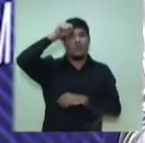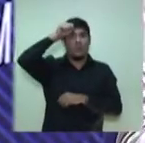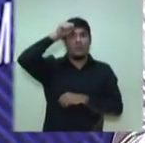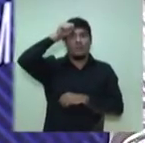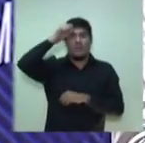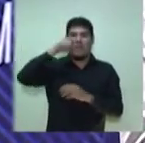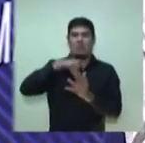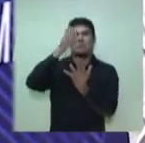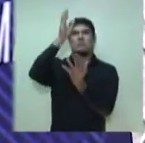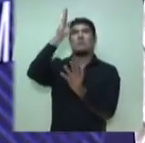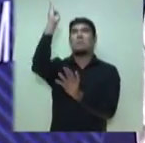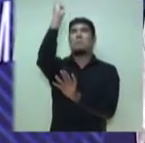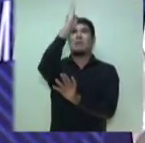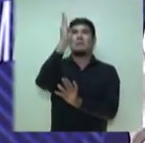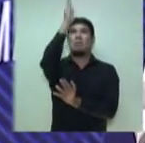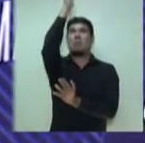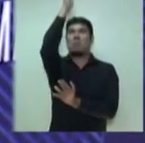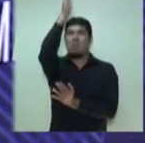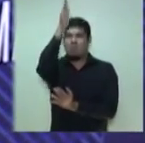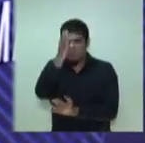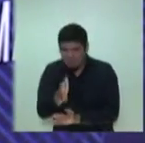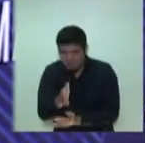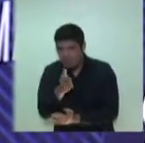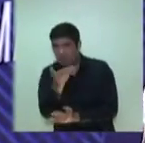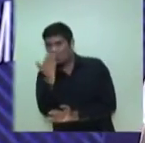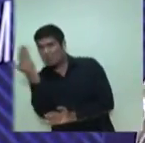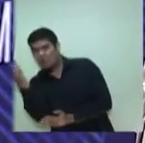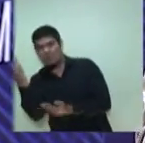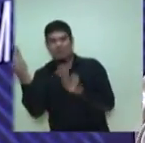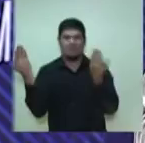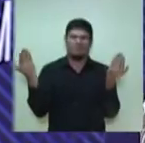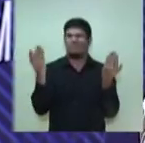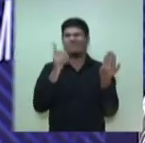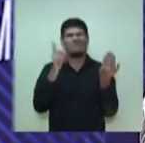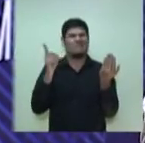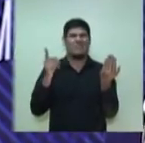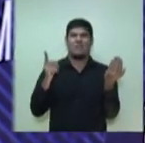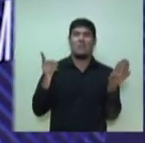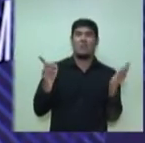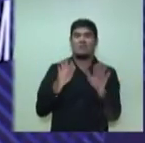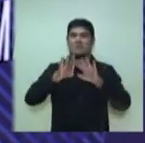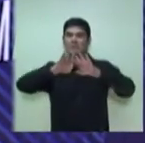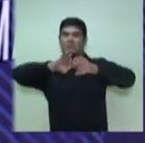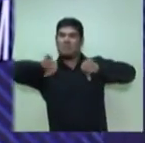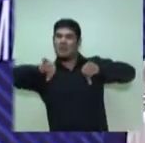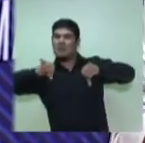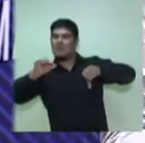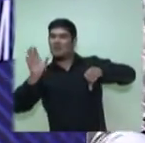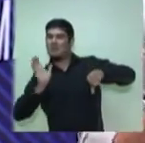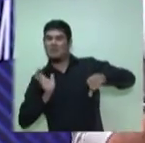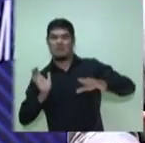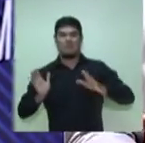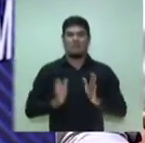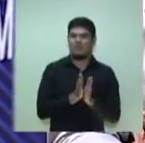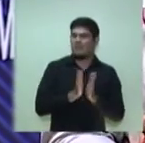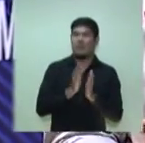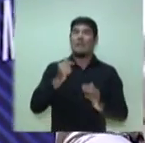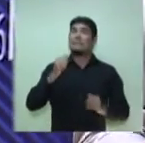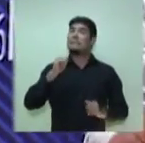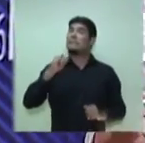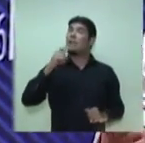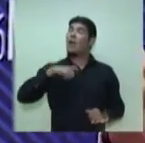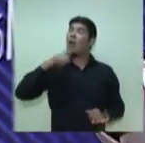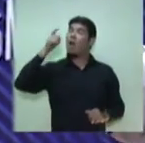indivíduo o Brasil, nem a minha cidade, entre eles e nós. Eu não faço o jogo da separação. Eleito prefeito, se Deus quiser,